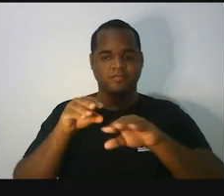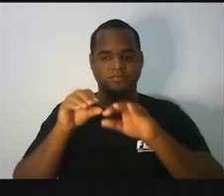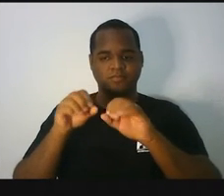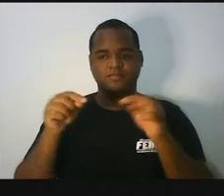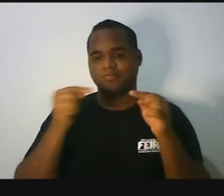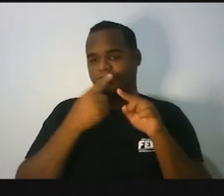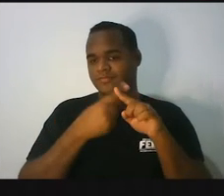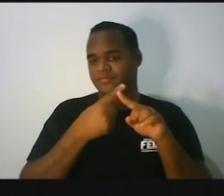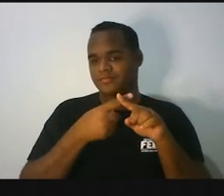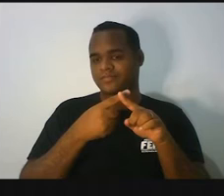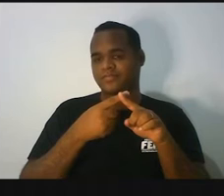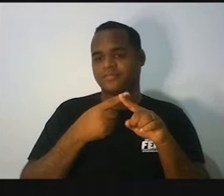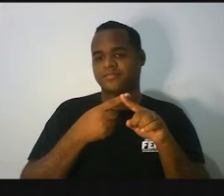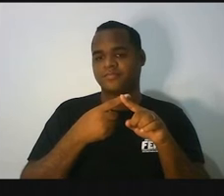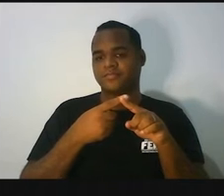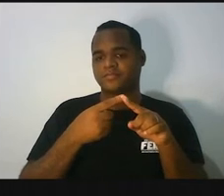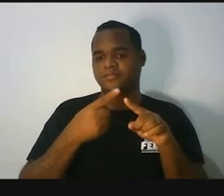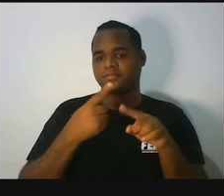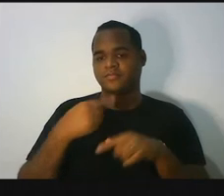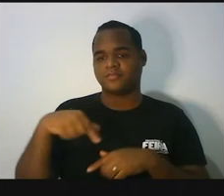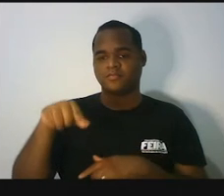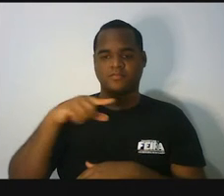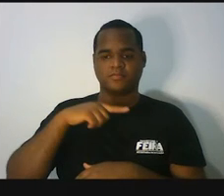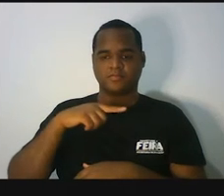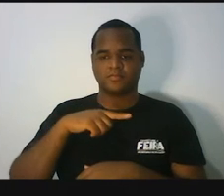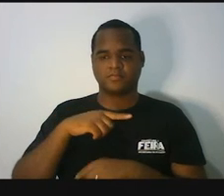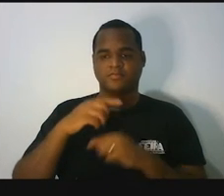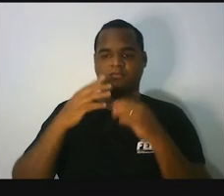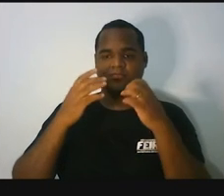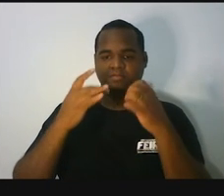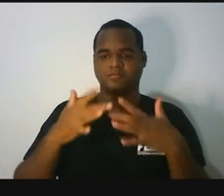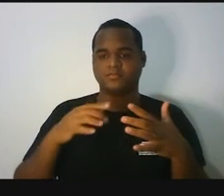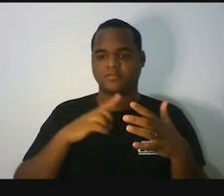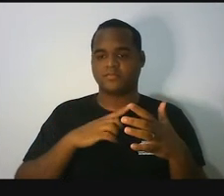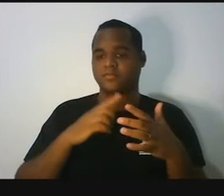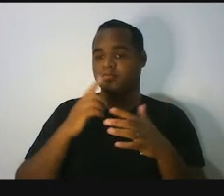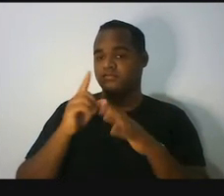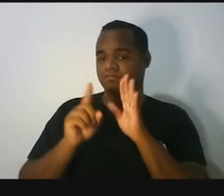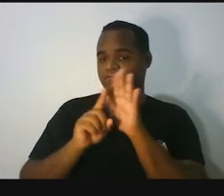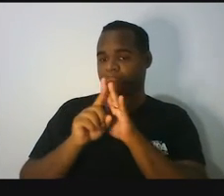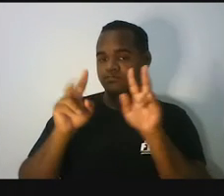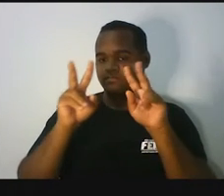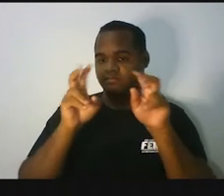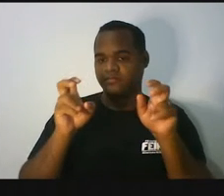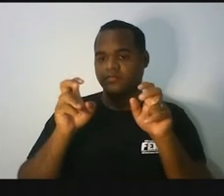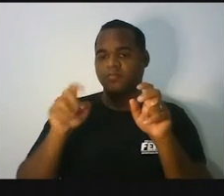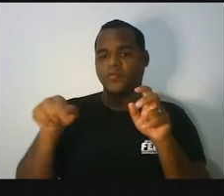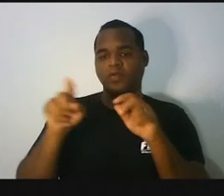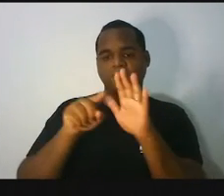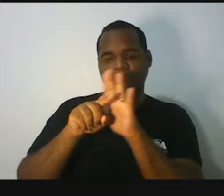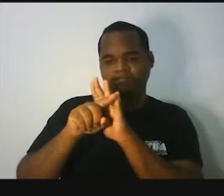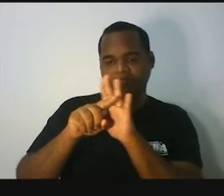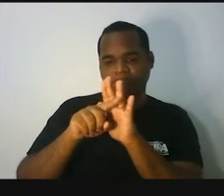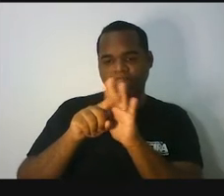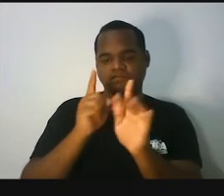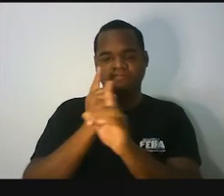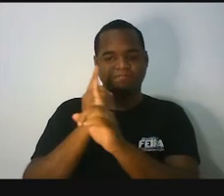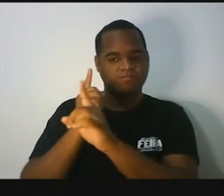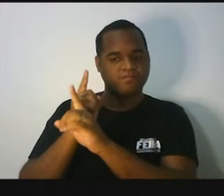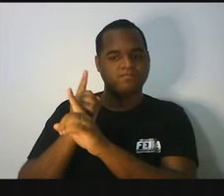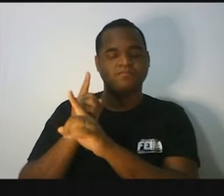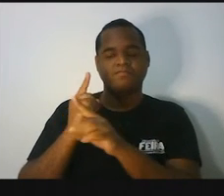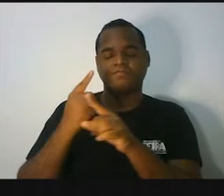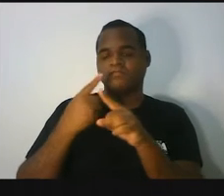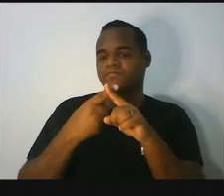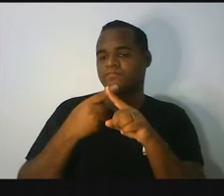professor? Porque nós temos mais. Esse é um tipo de assunto que a gente precisa investir nele porque a gente pode